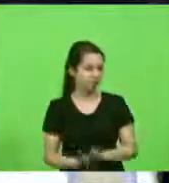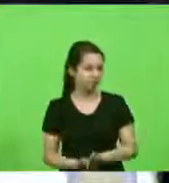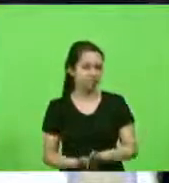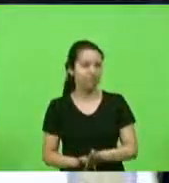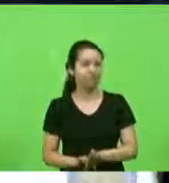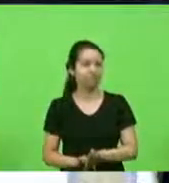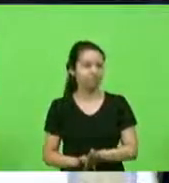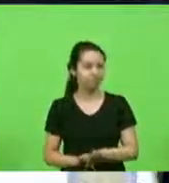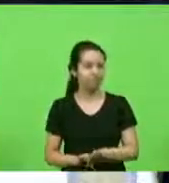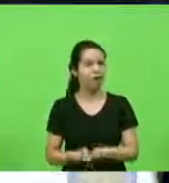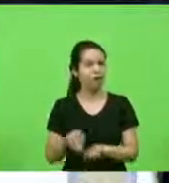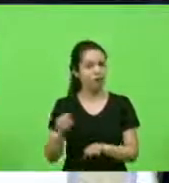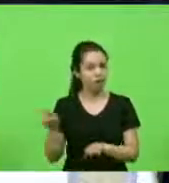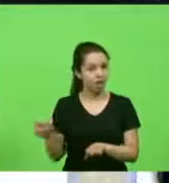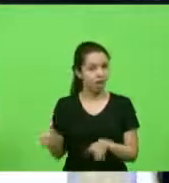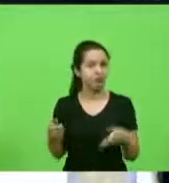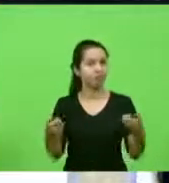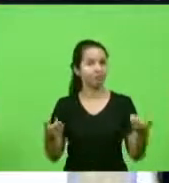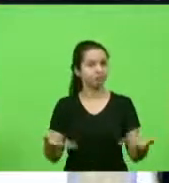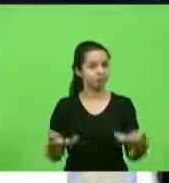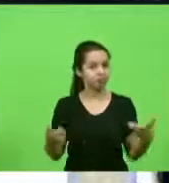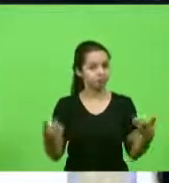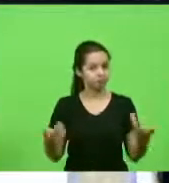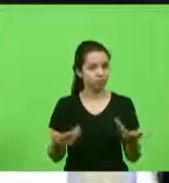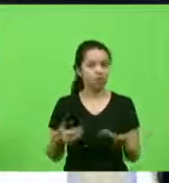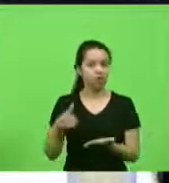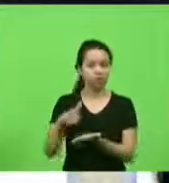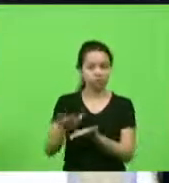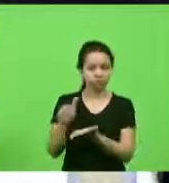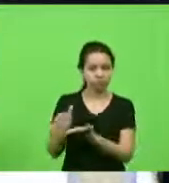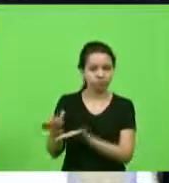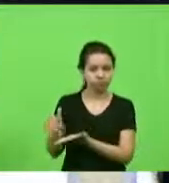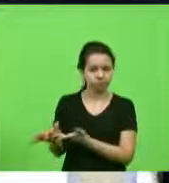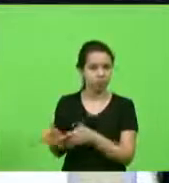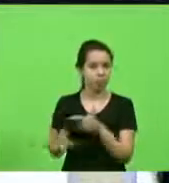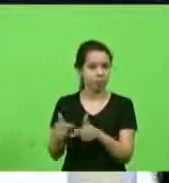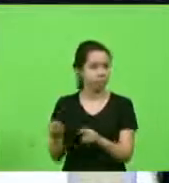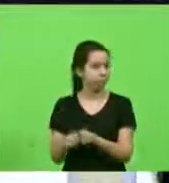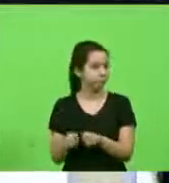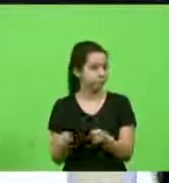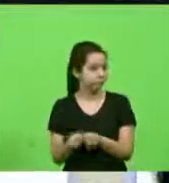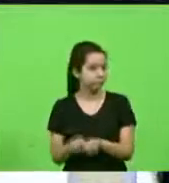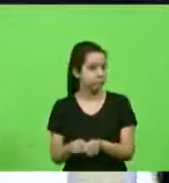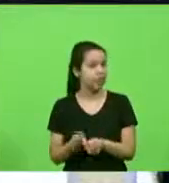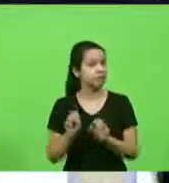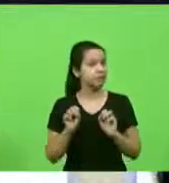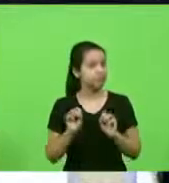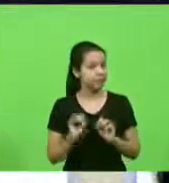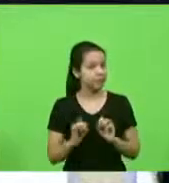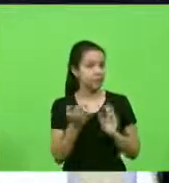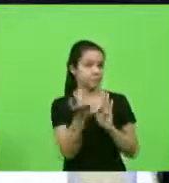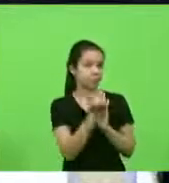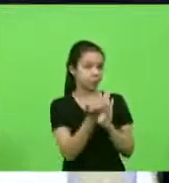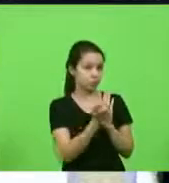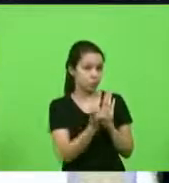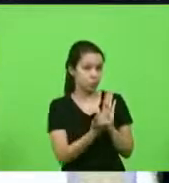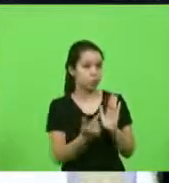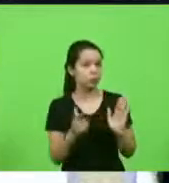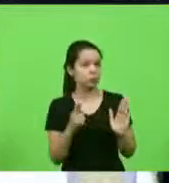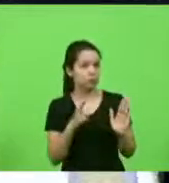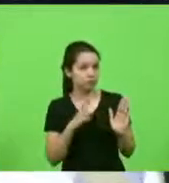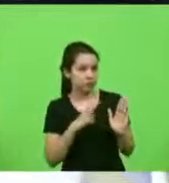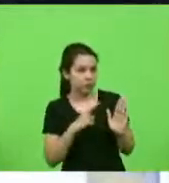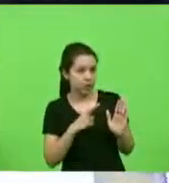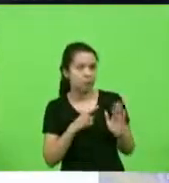que arcar com custos vai haver demissões e com certeza havendo protocolo havendo a forma de